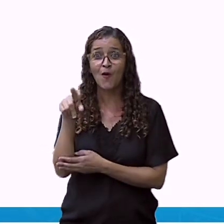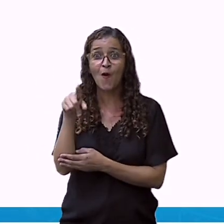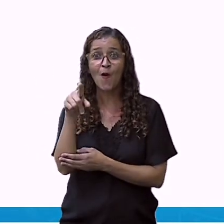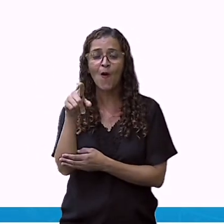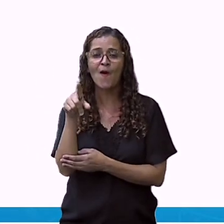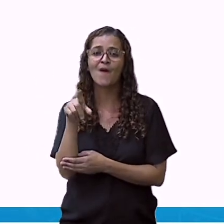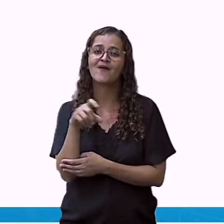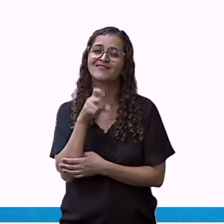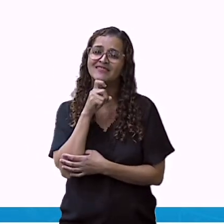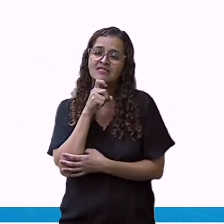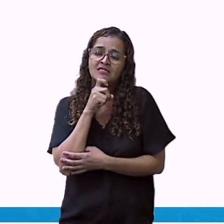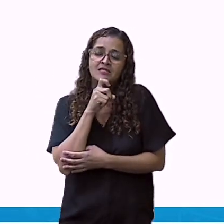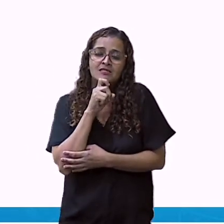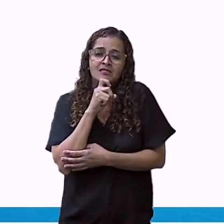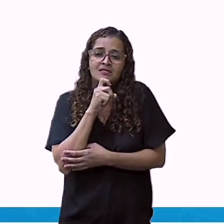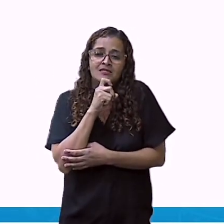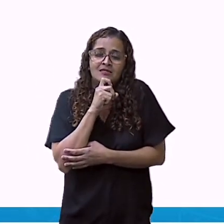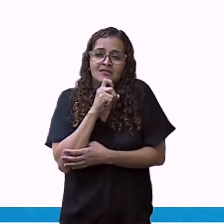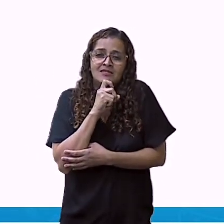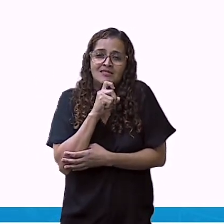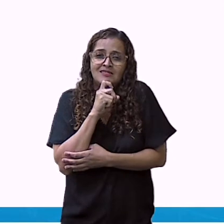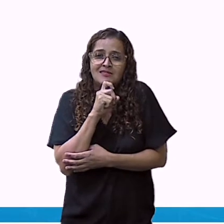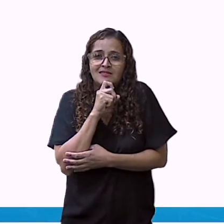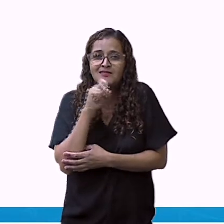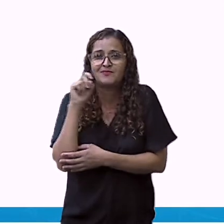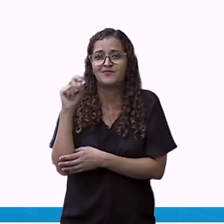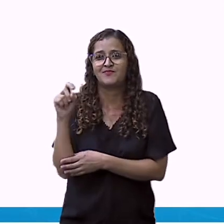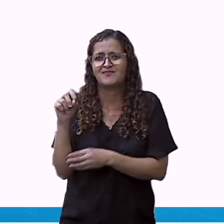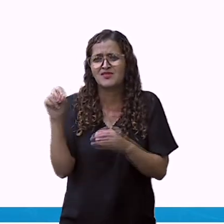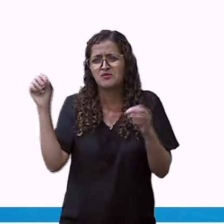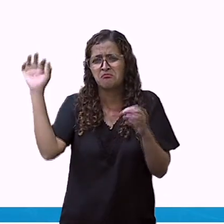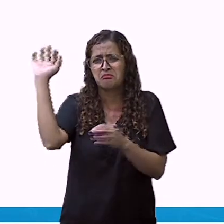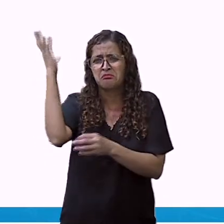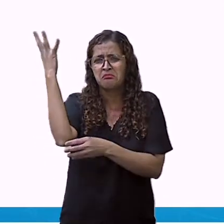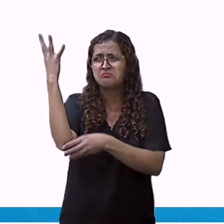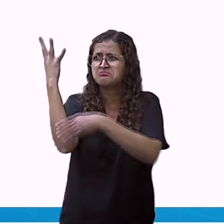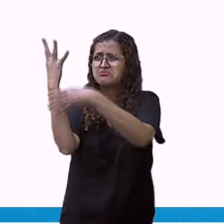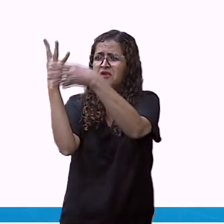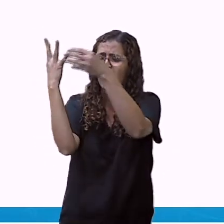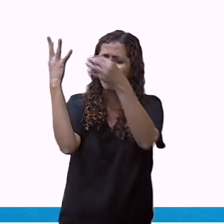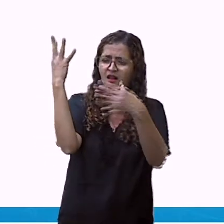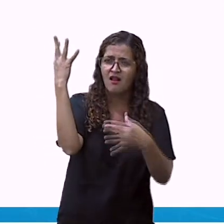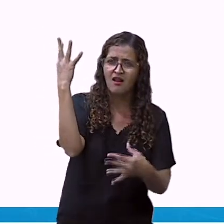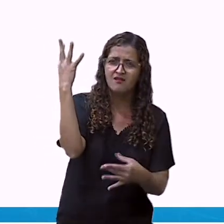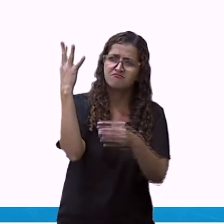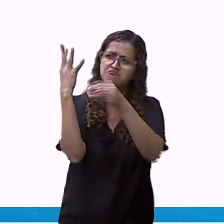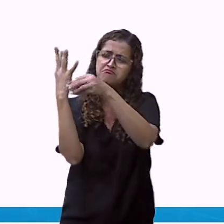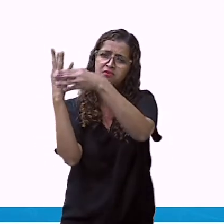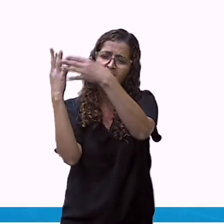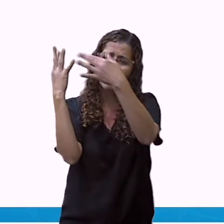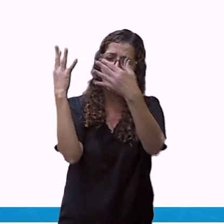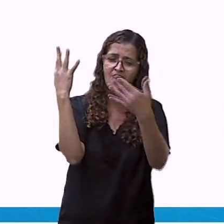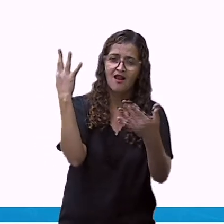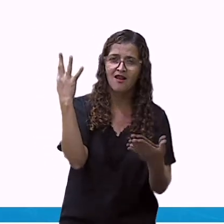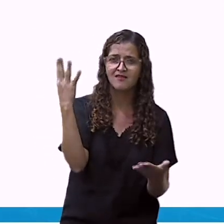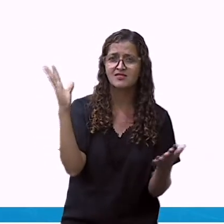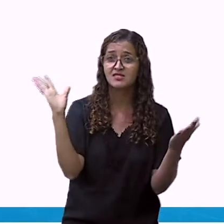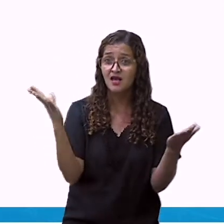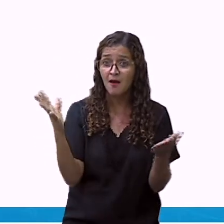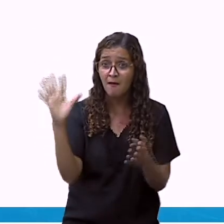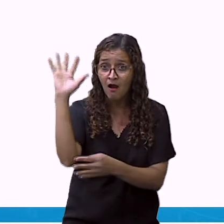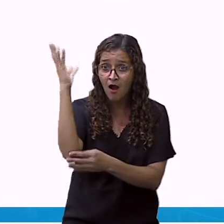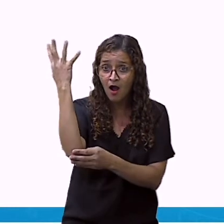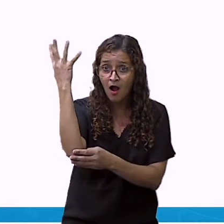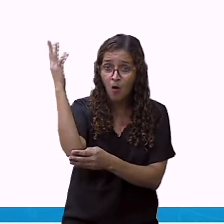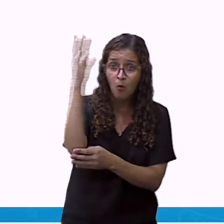inverno, olha ali, as folhas já caíram todas, está vendo? Mas significa que a árvore morreu?